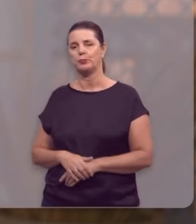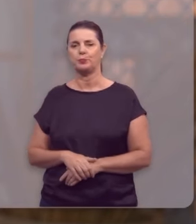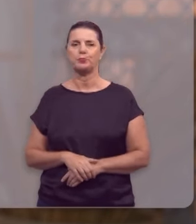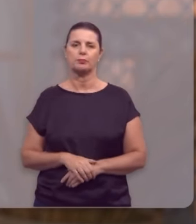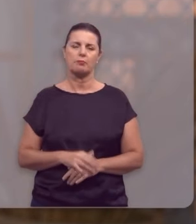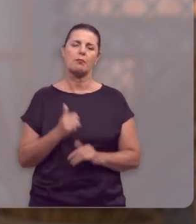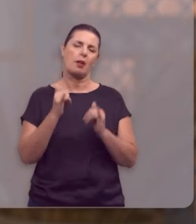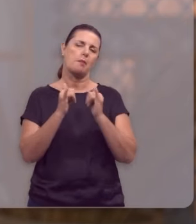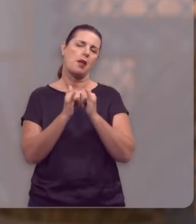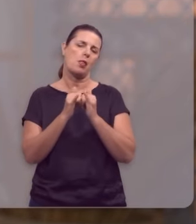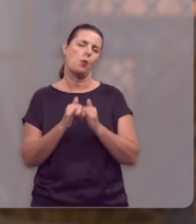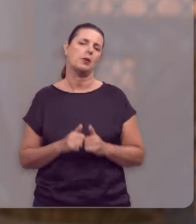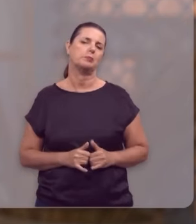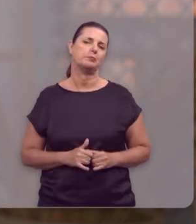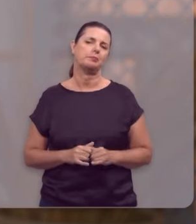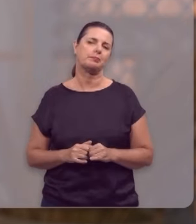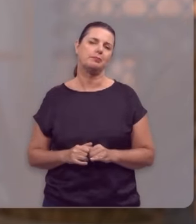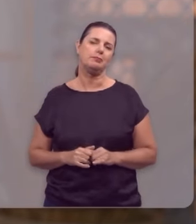Perdoe.